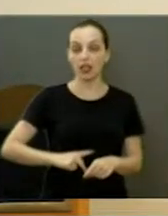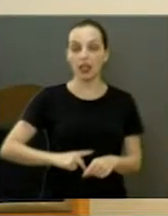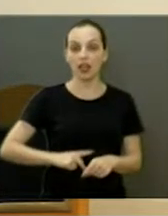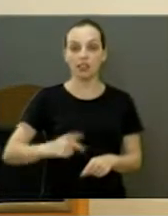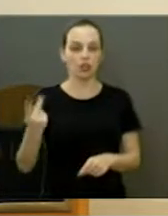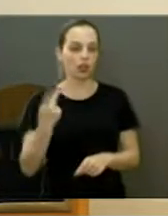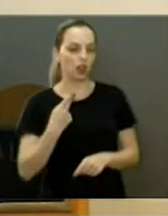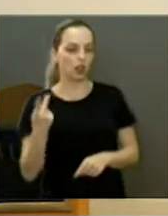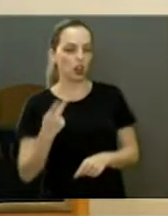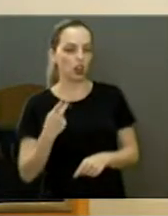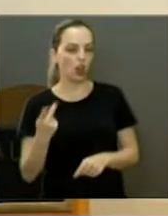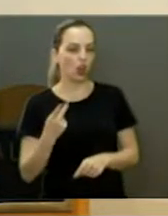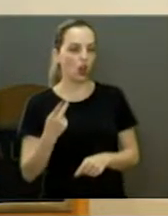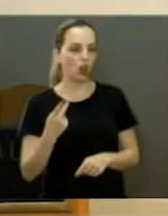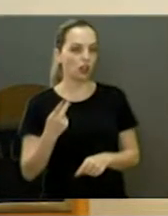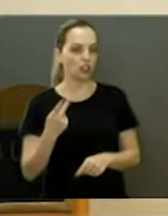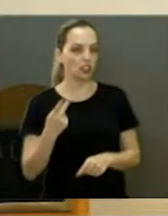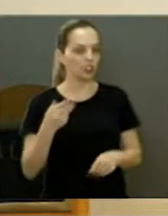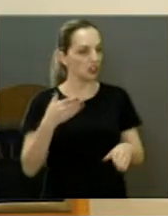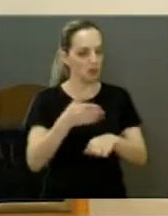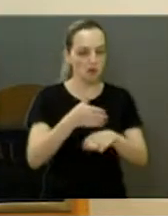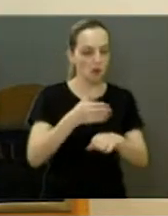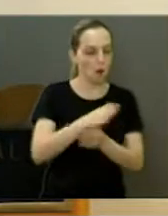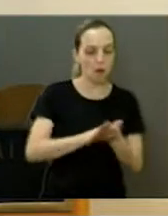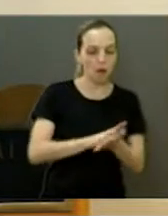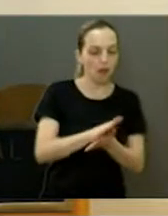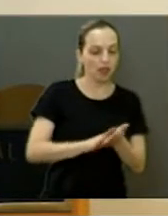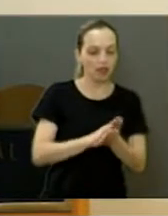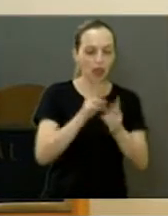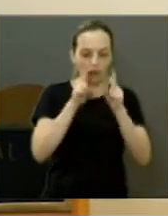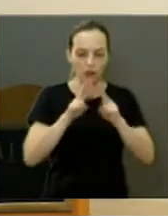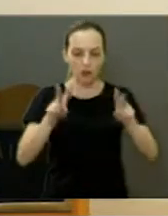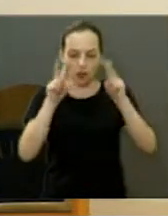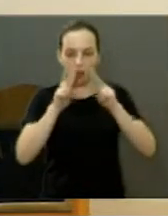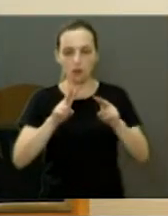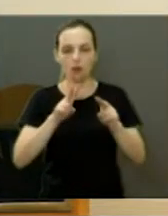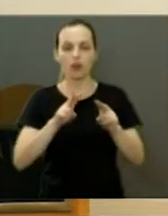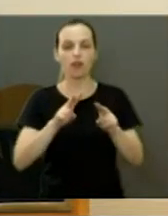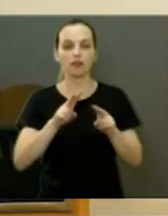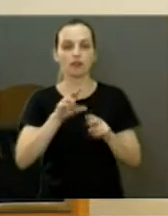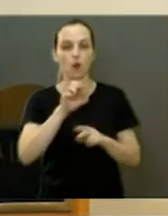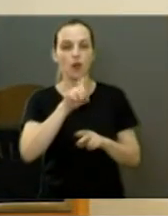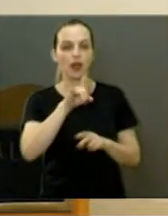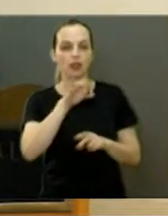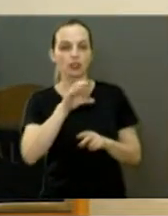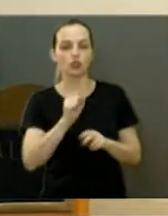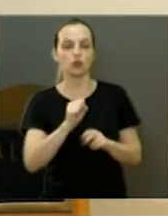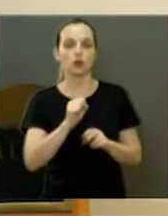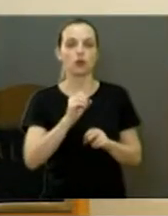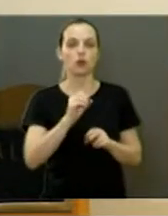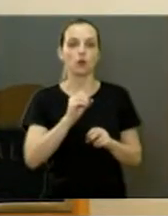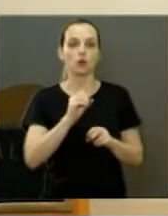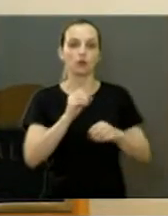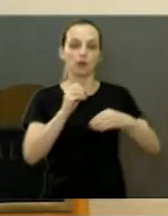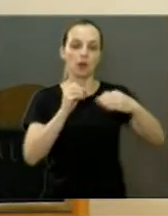ponte no churrasco, domingo. Embaixo da ponte lá, comemorando a vitória da ponte.